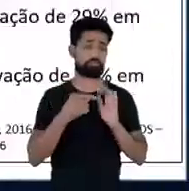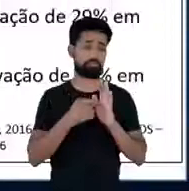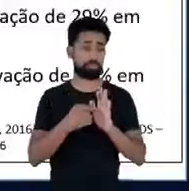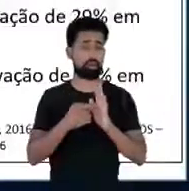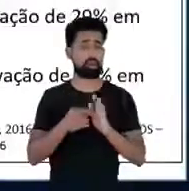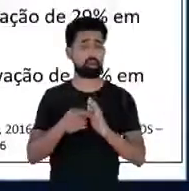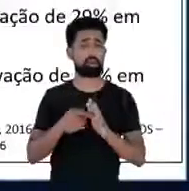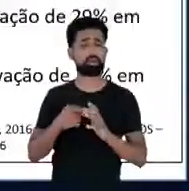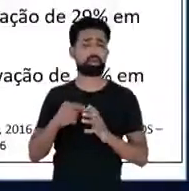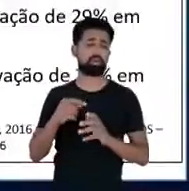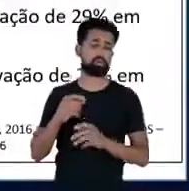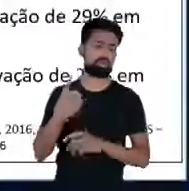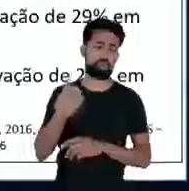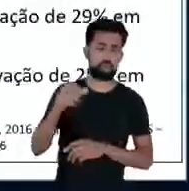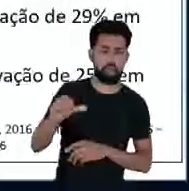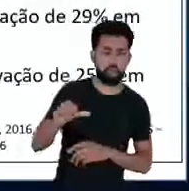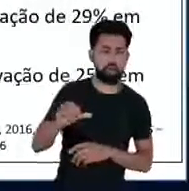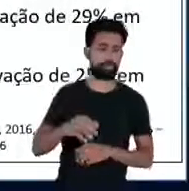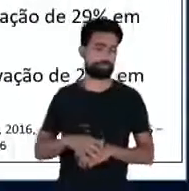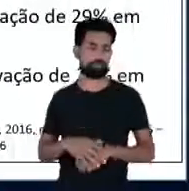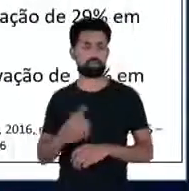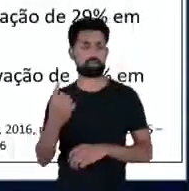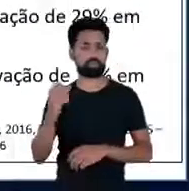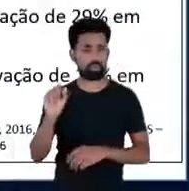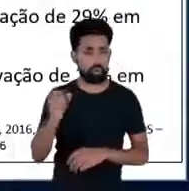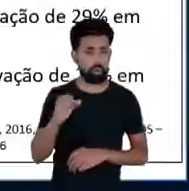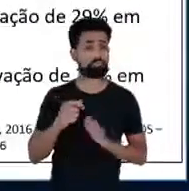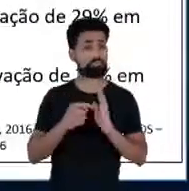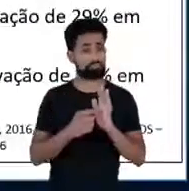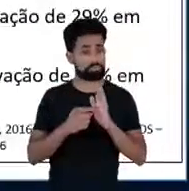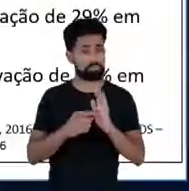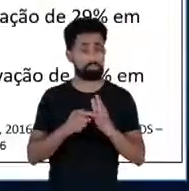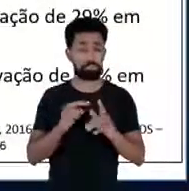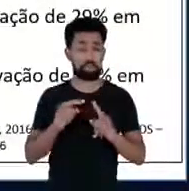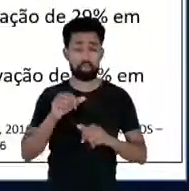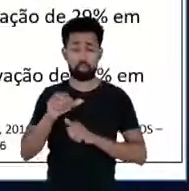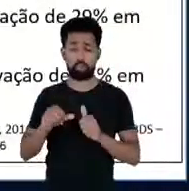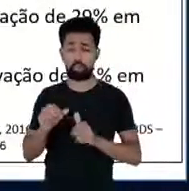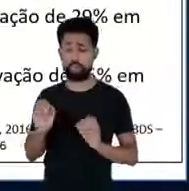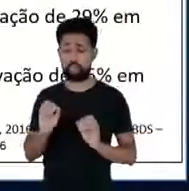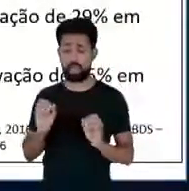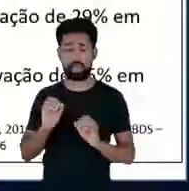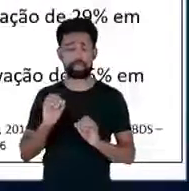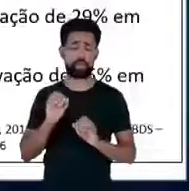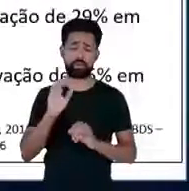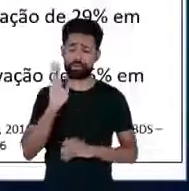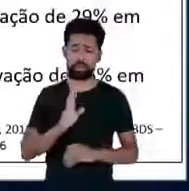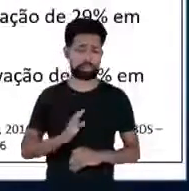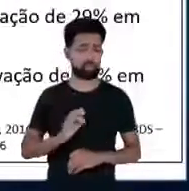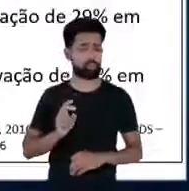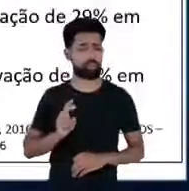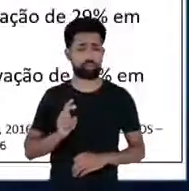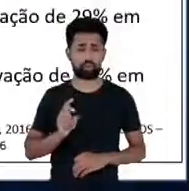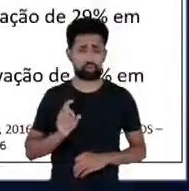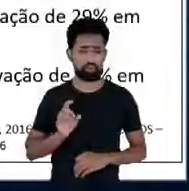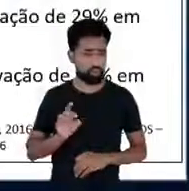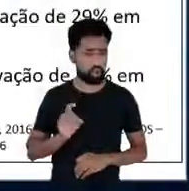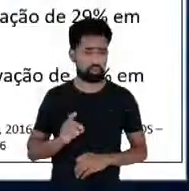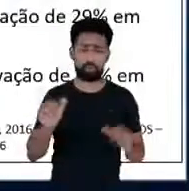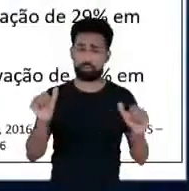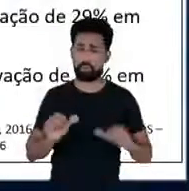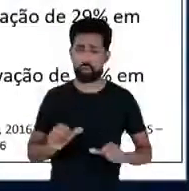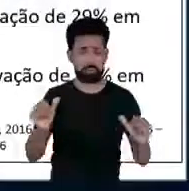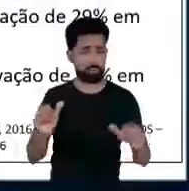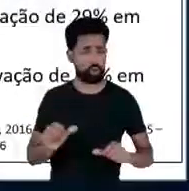de 18 e essa realidade não mudou em nada no Brasil ela só piora ela só aumenta o desperdício